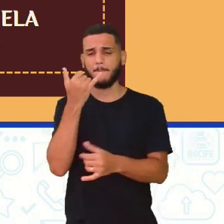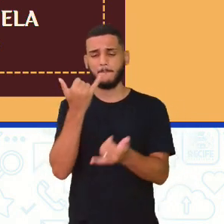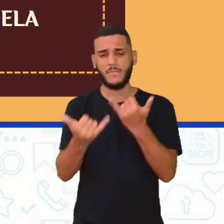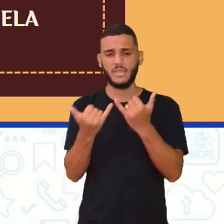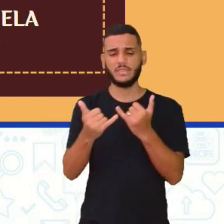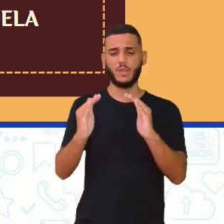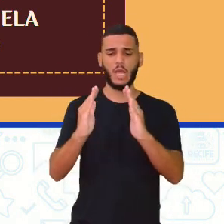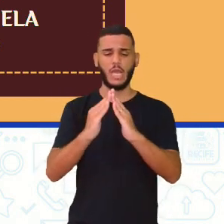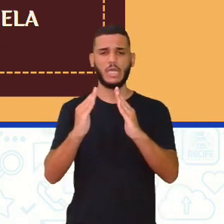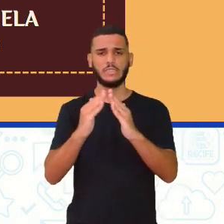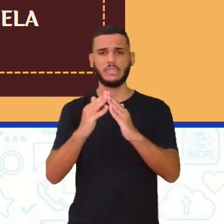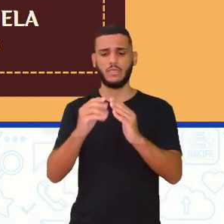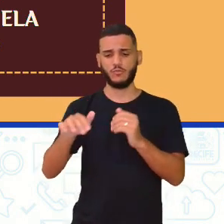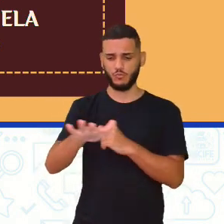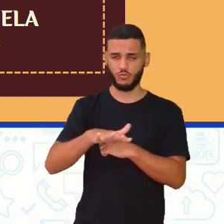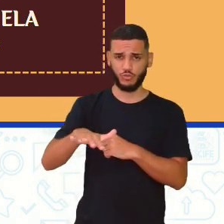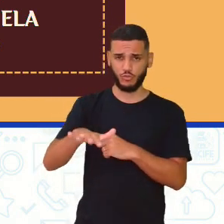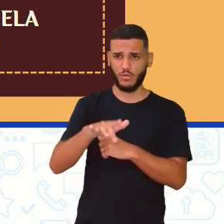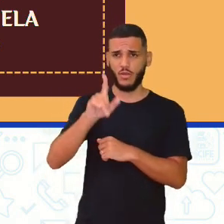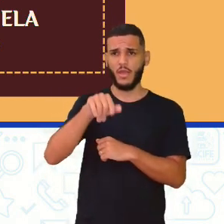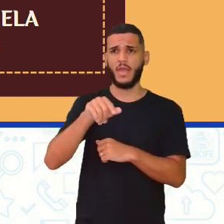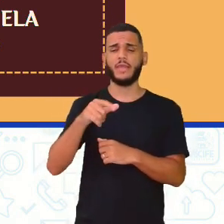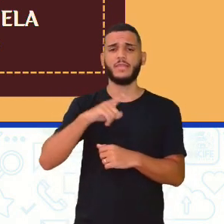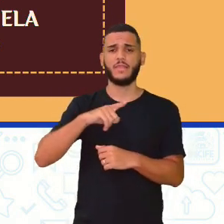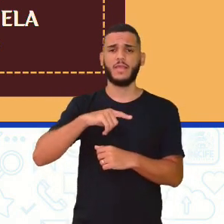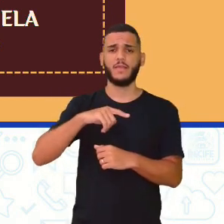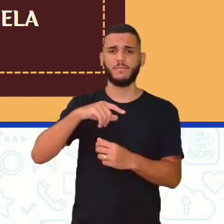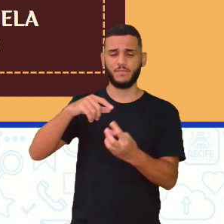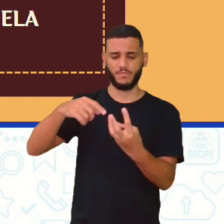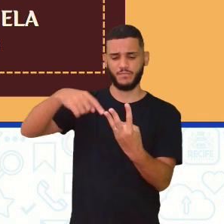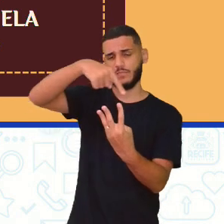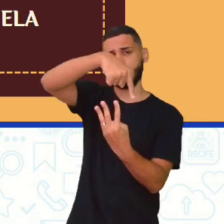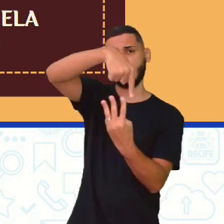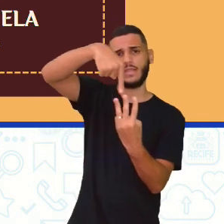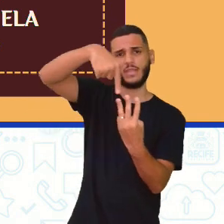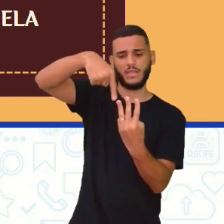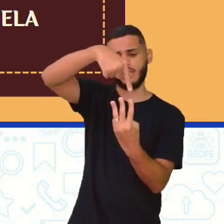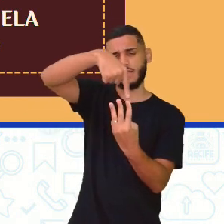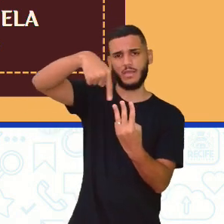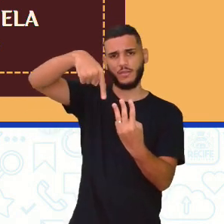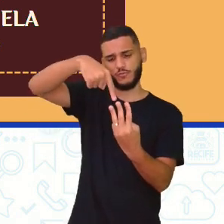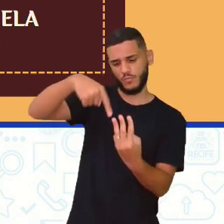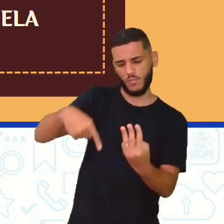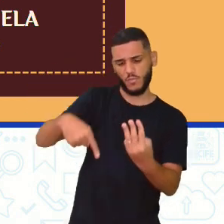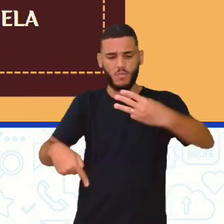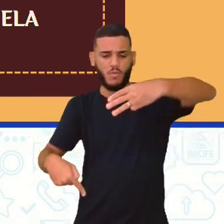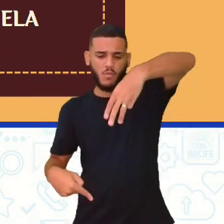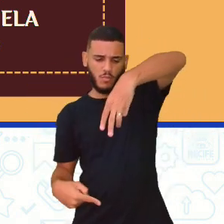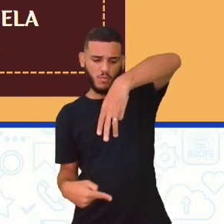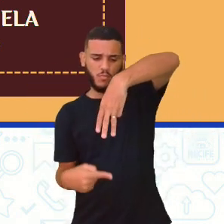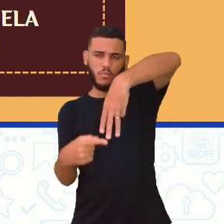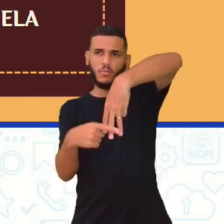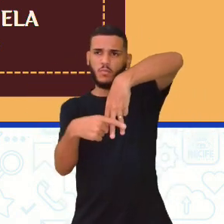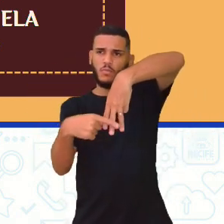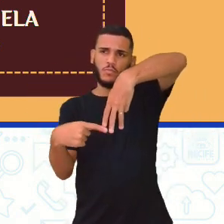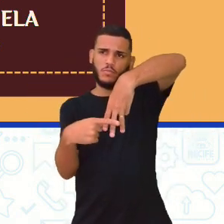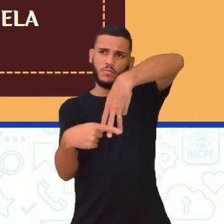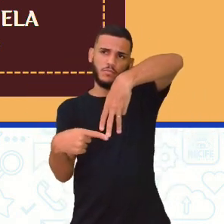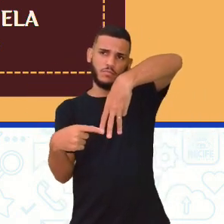aí, ela é formada por três, como se fossem três varetinhas, né? São três